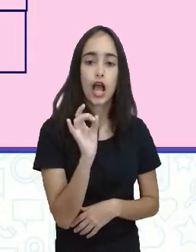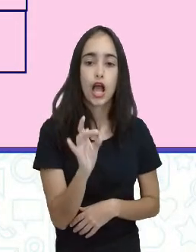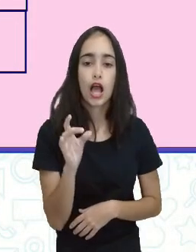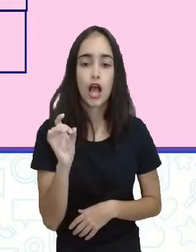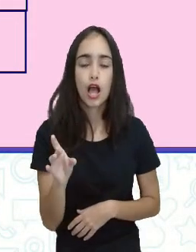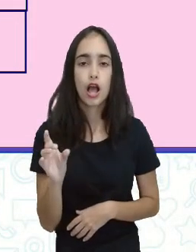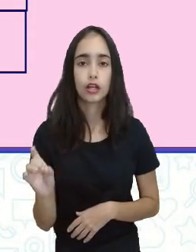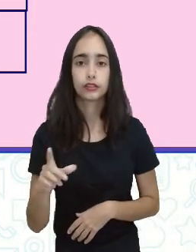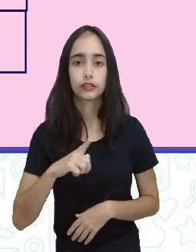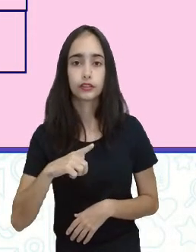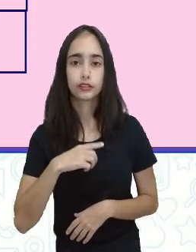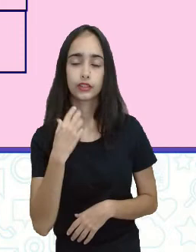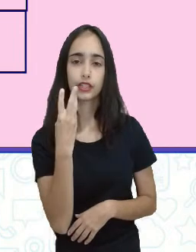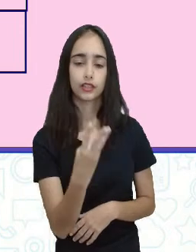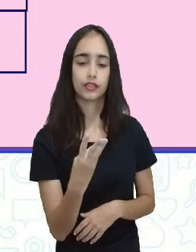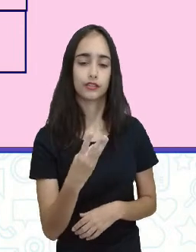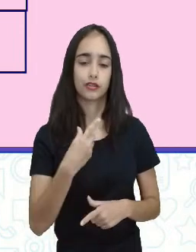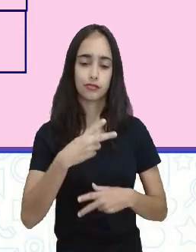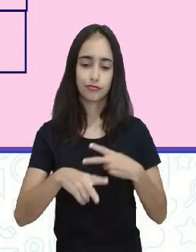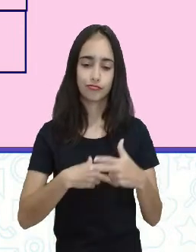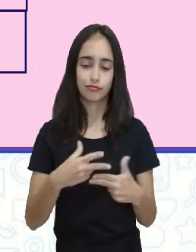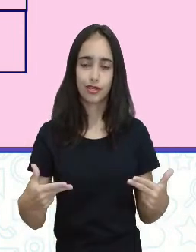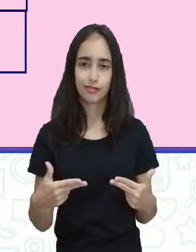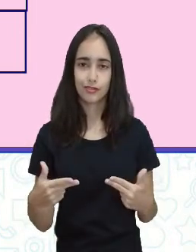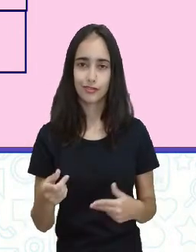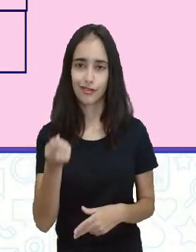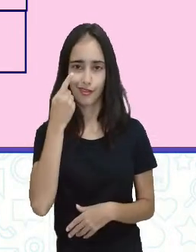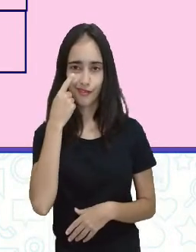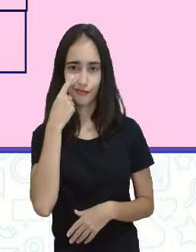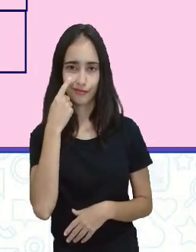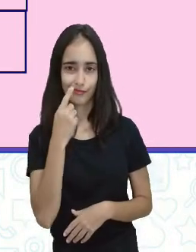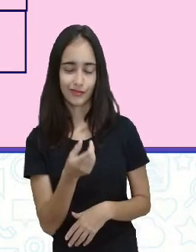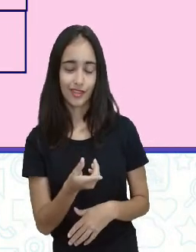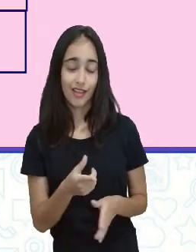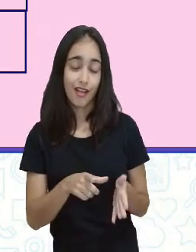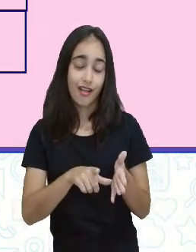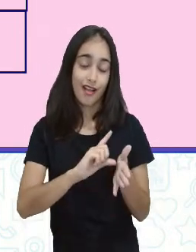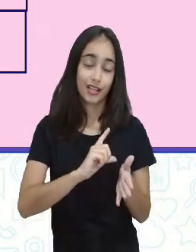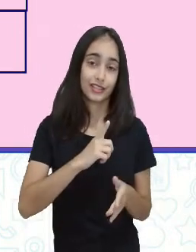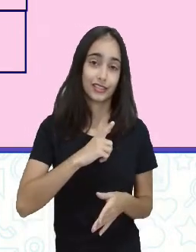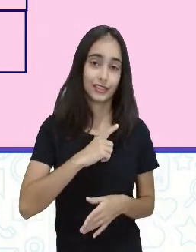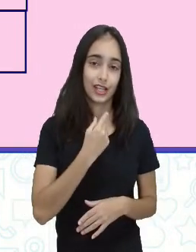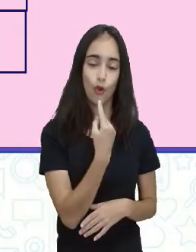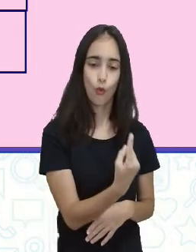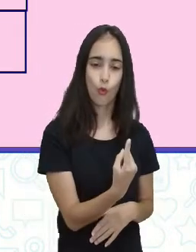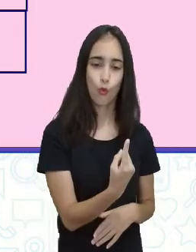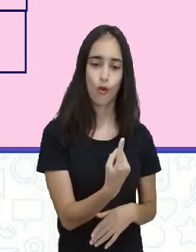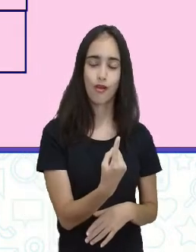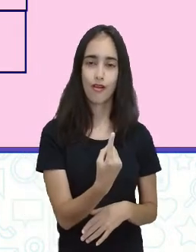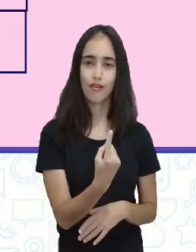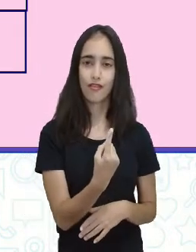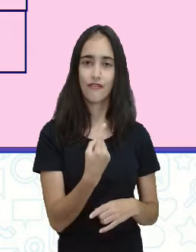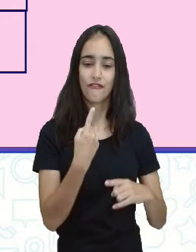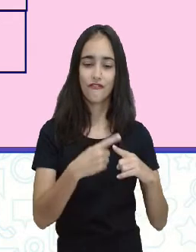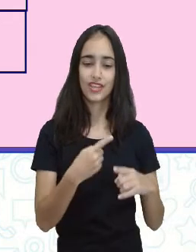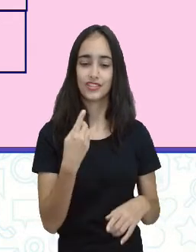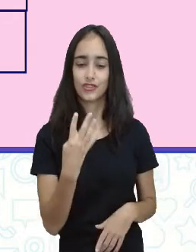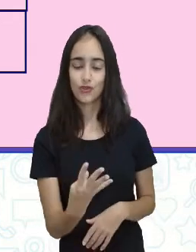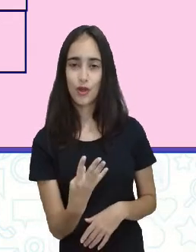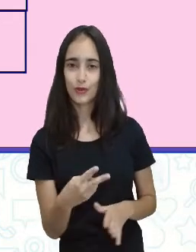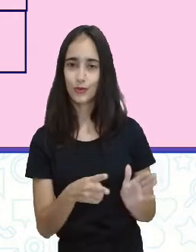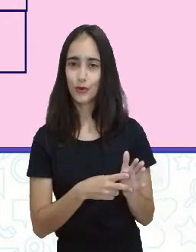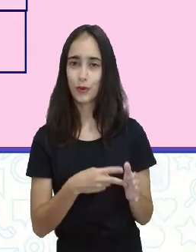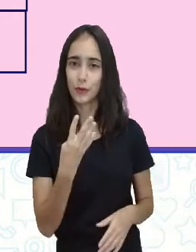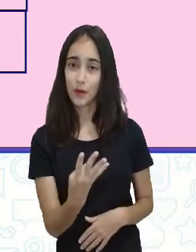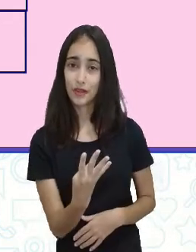ficou com três. Ora, eu tinha uma criança, se eu multipliquei por quatro, um vezes quatro,